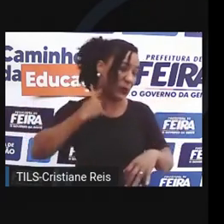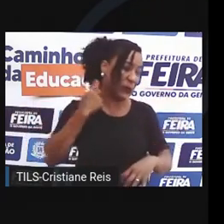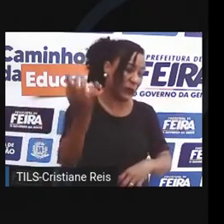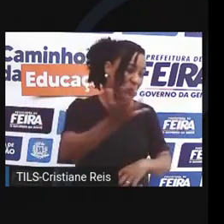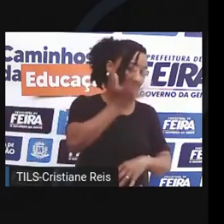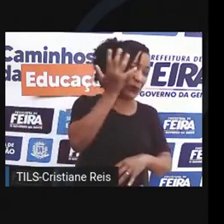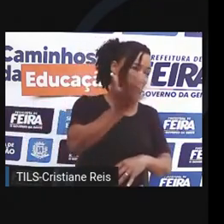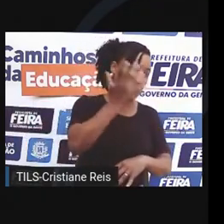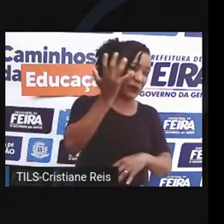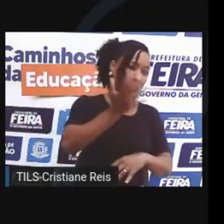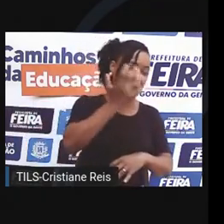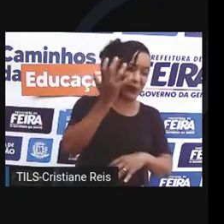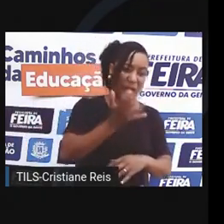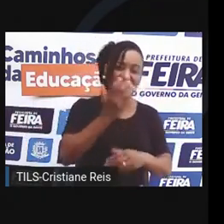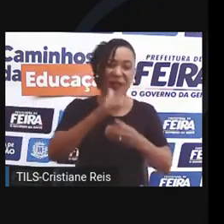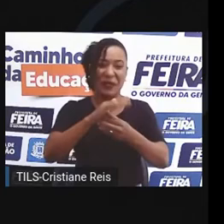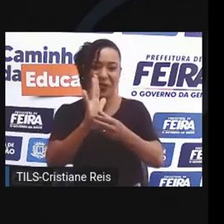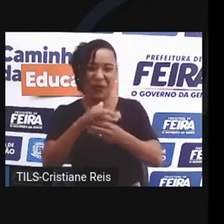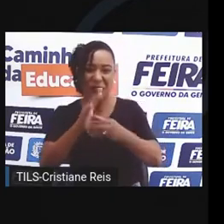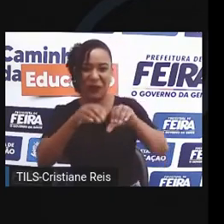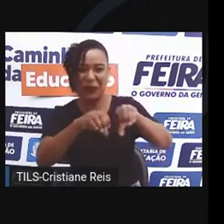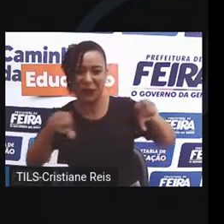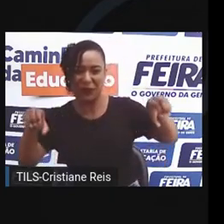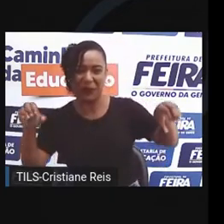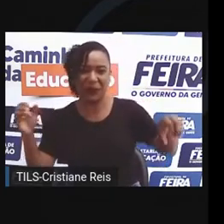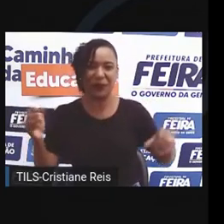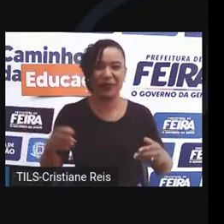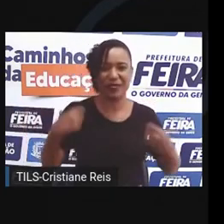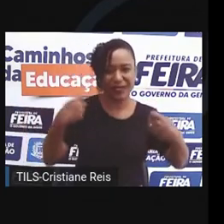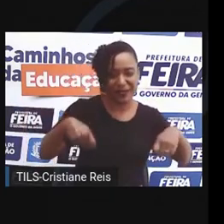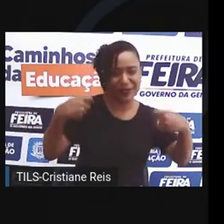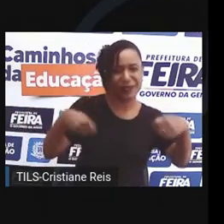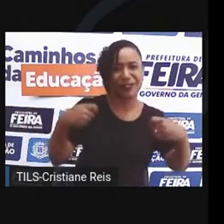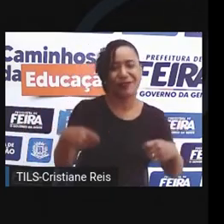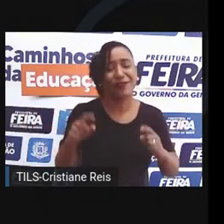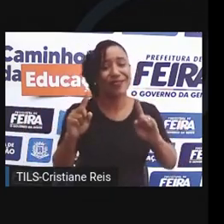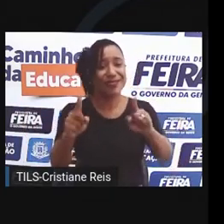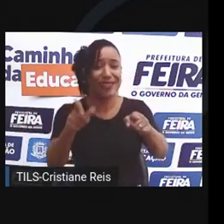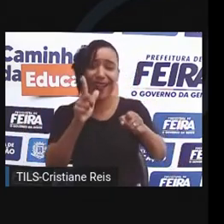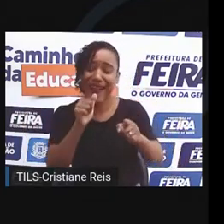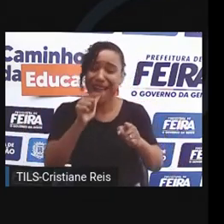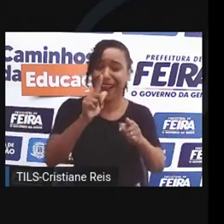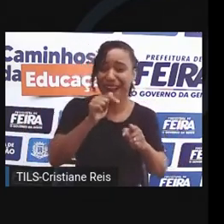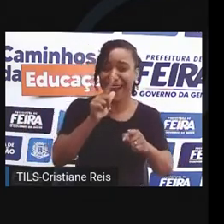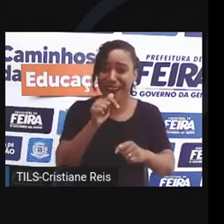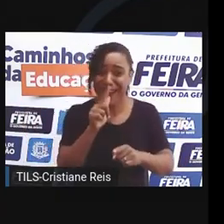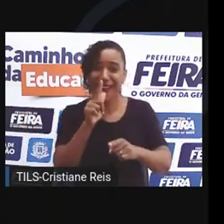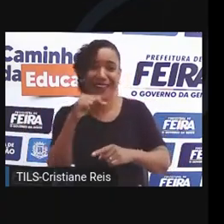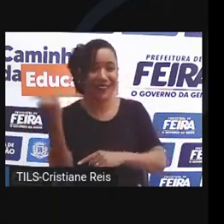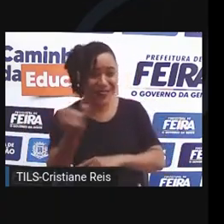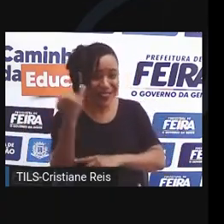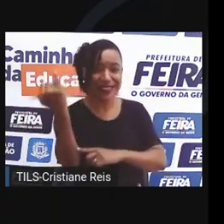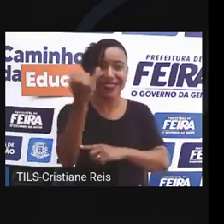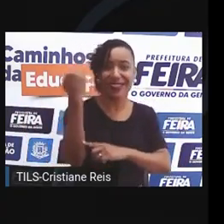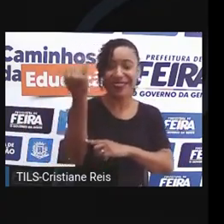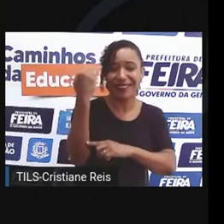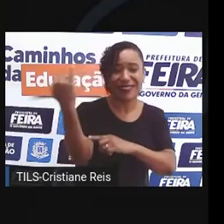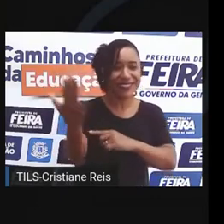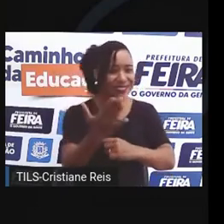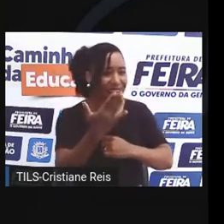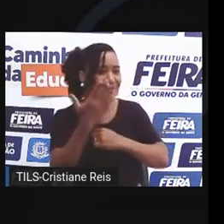No centro do céu Eu preciso de você Para juntos